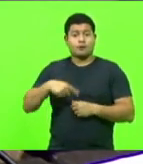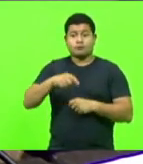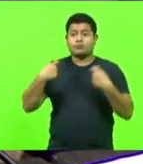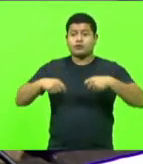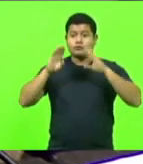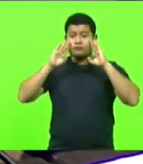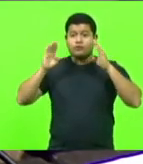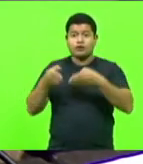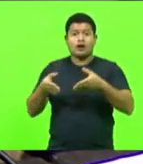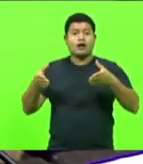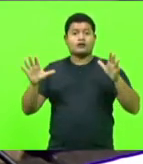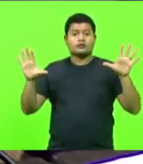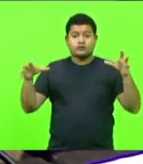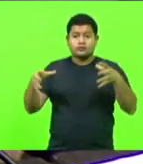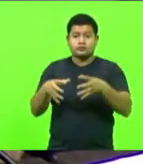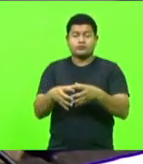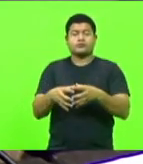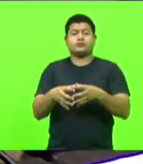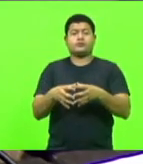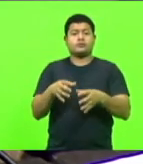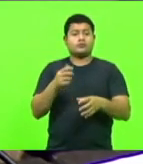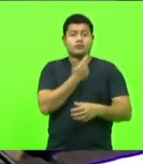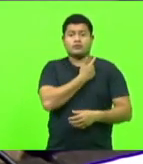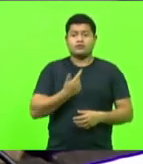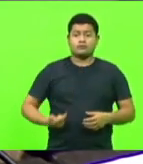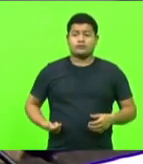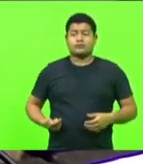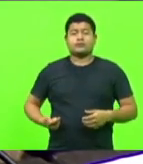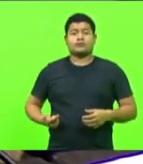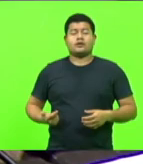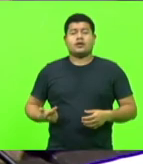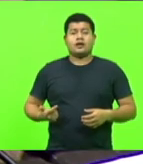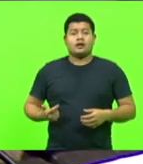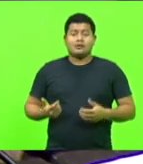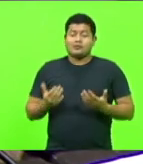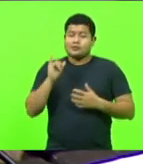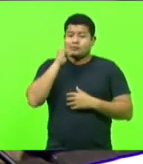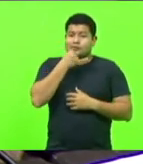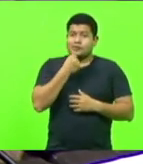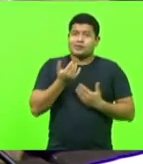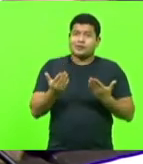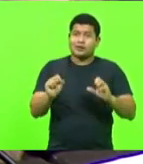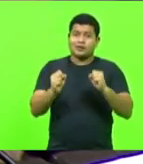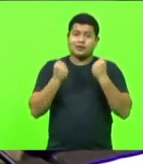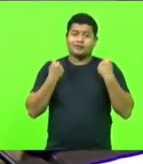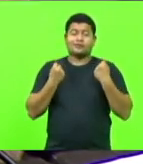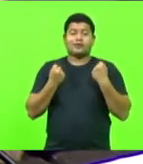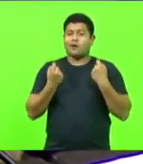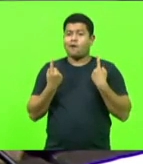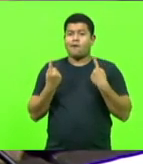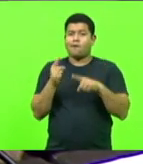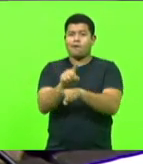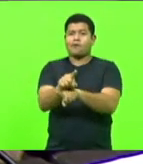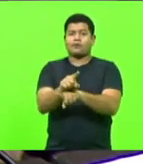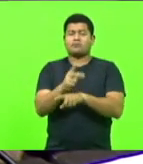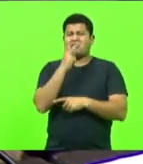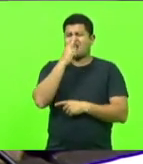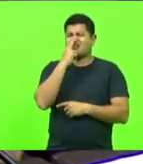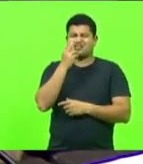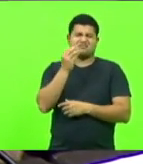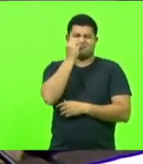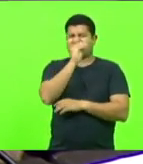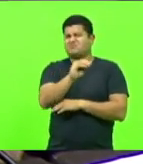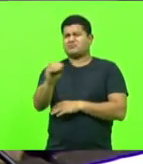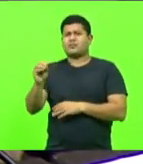Estado. Mas, infelizmente, até quem deveria estar defendendo isso, defende o contrário. Não liga. Parece que muitas